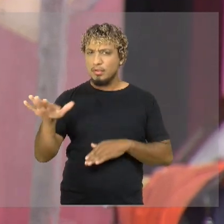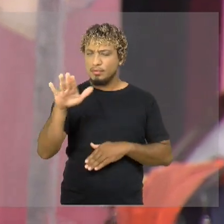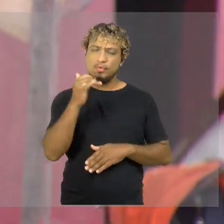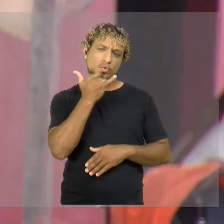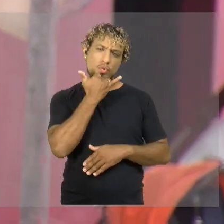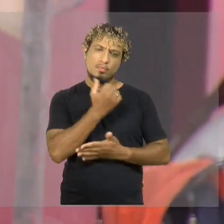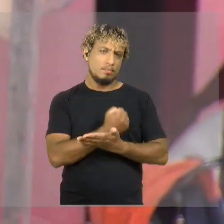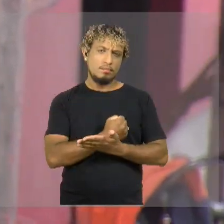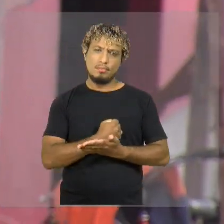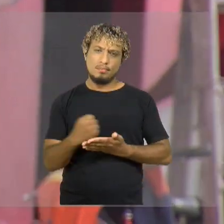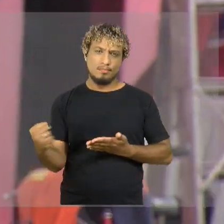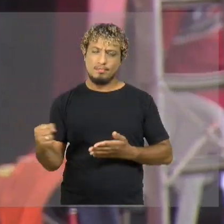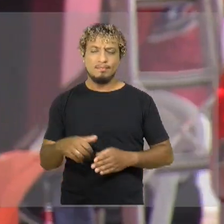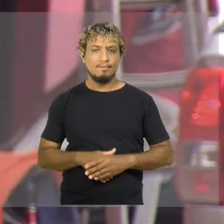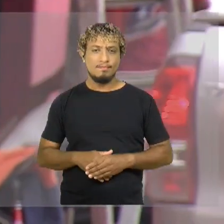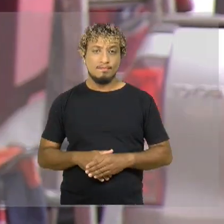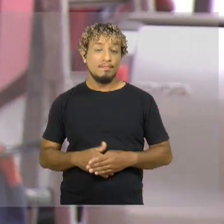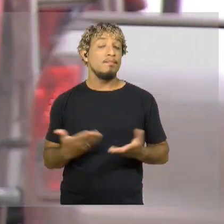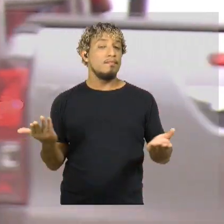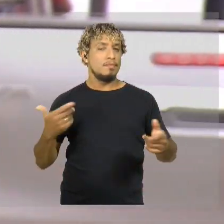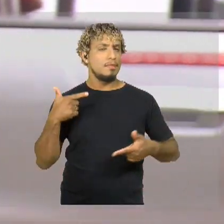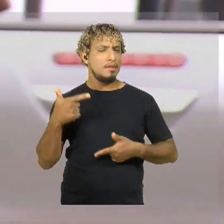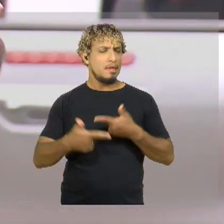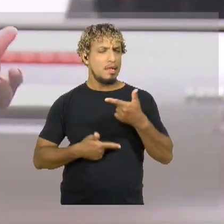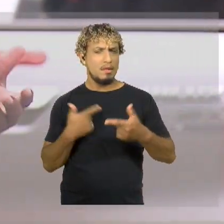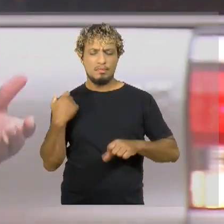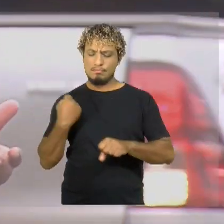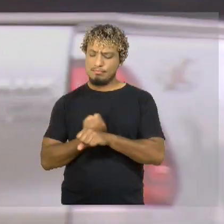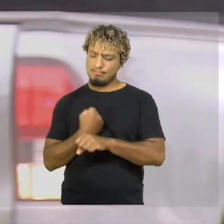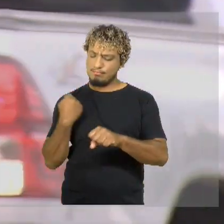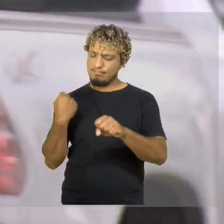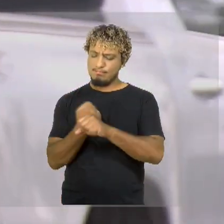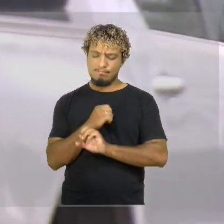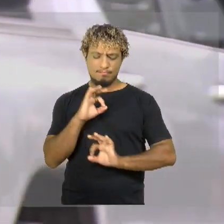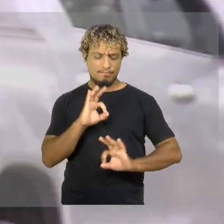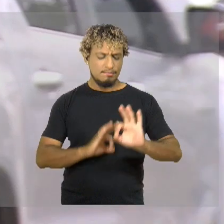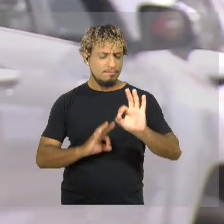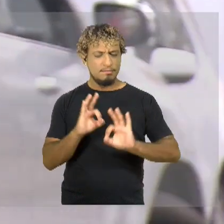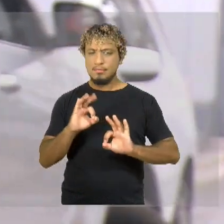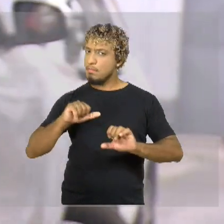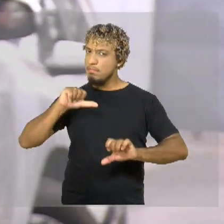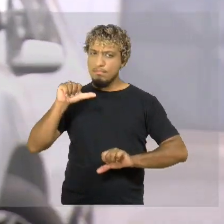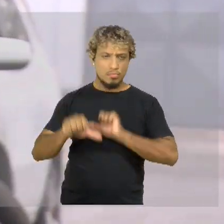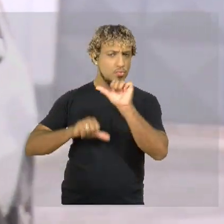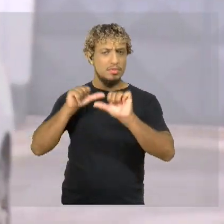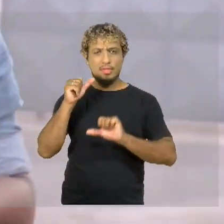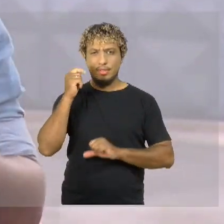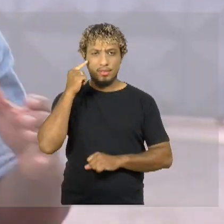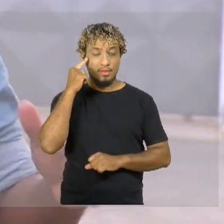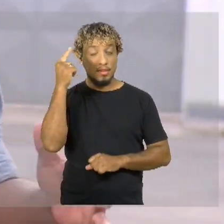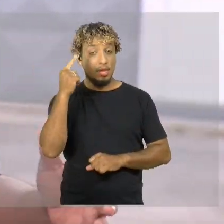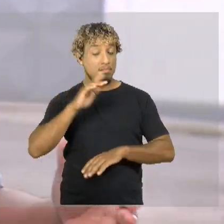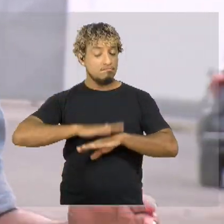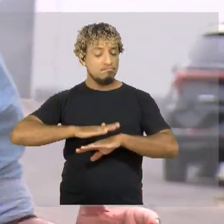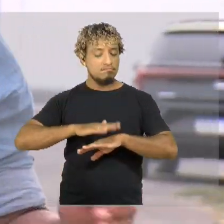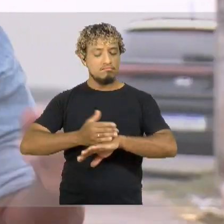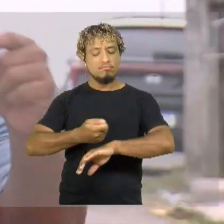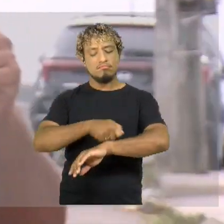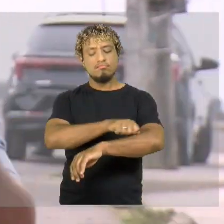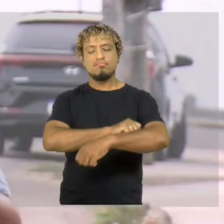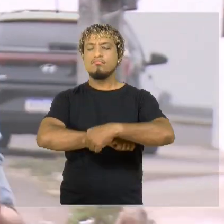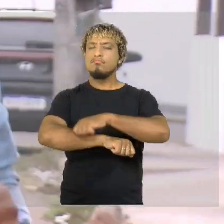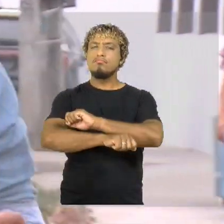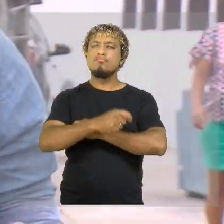tempo já passou e foi preciso muito trabalho para desmistificar essa ideia. A força de vontade e a noção de